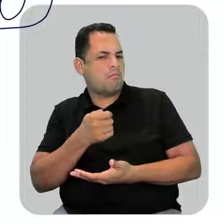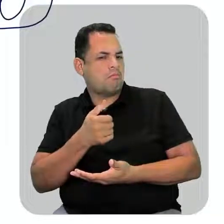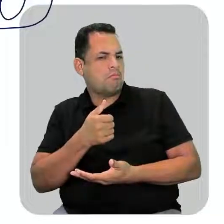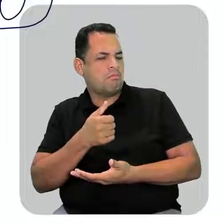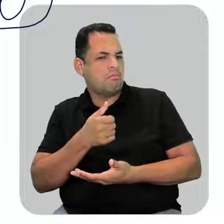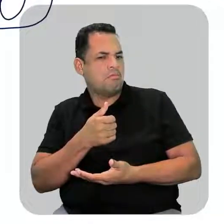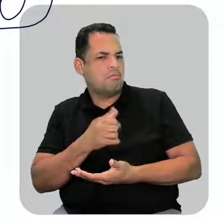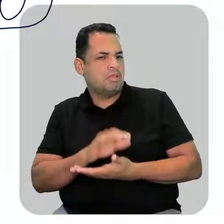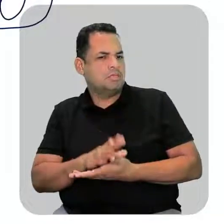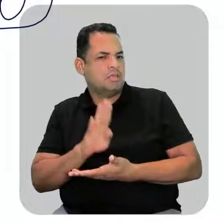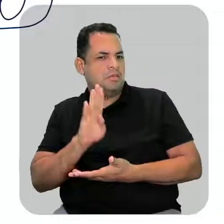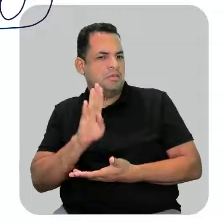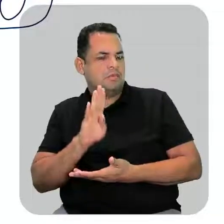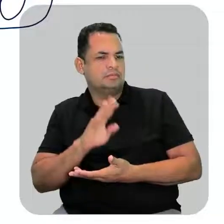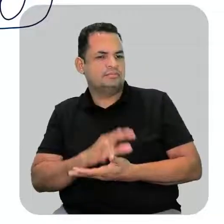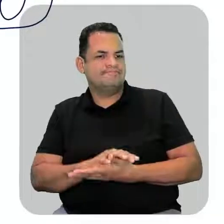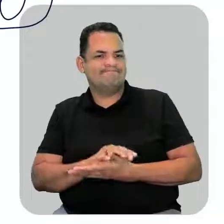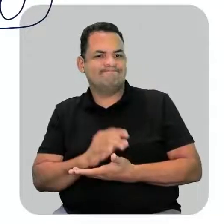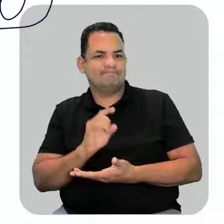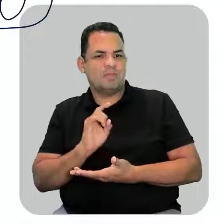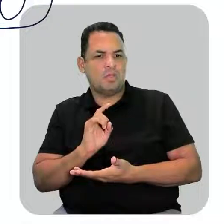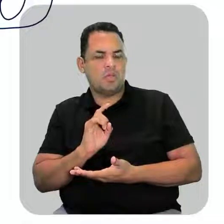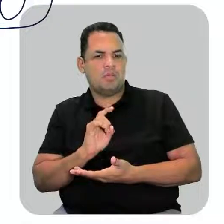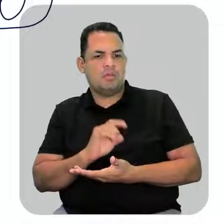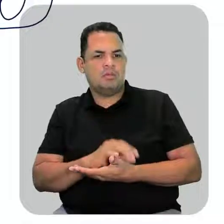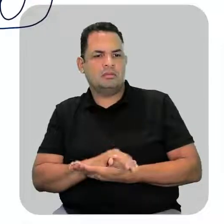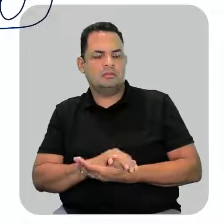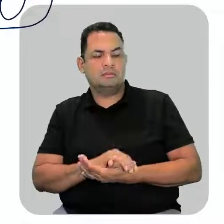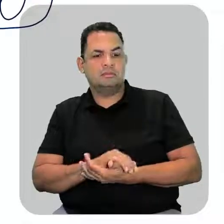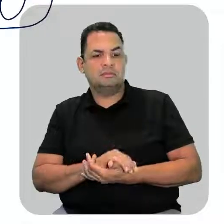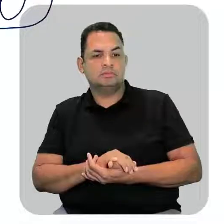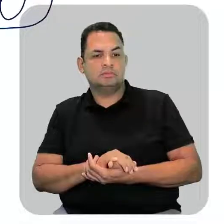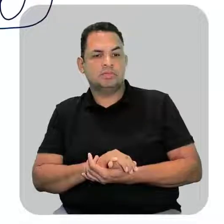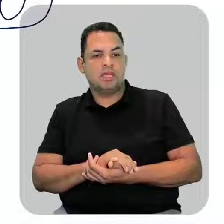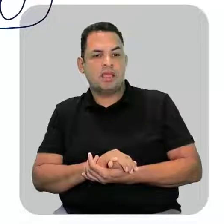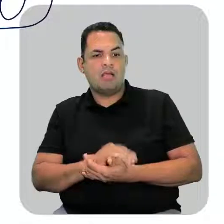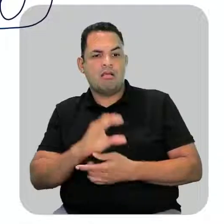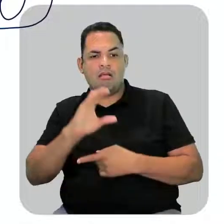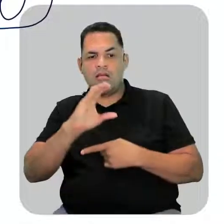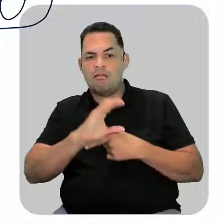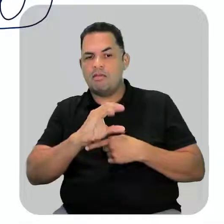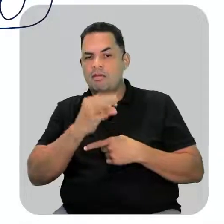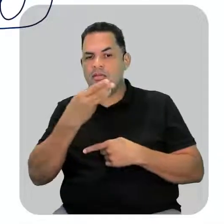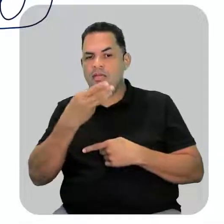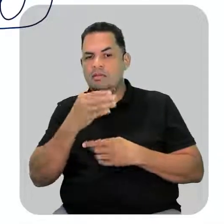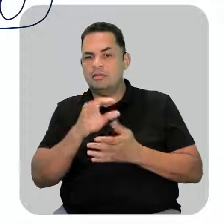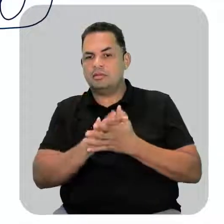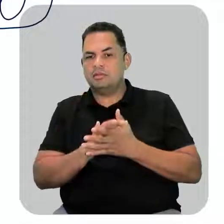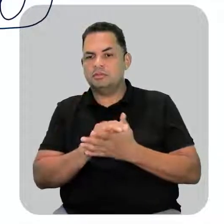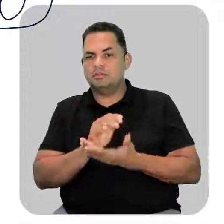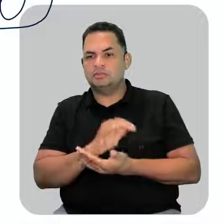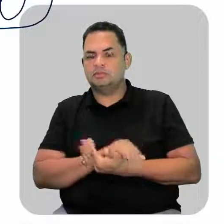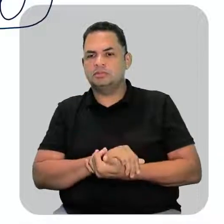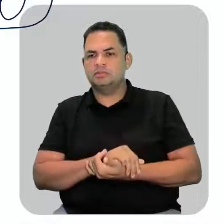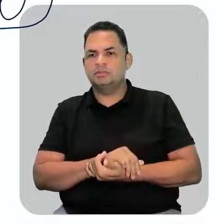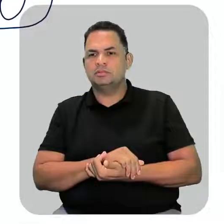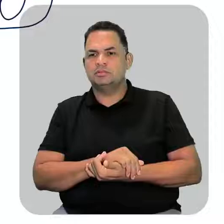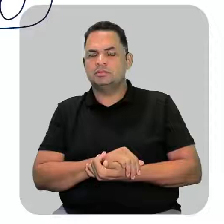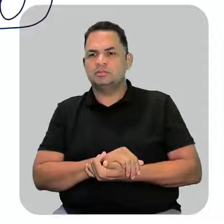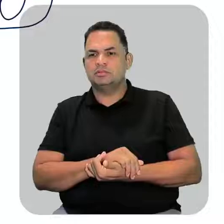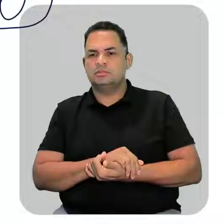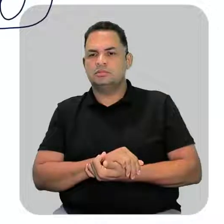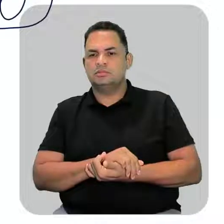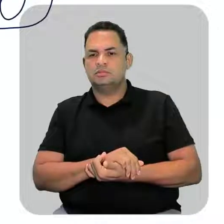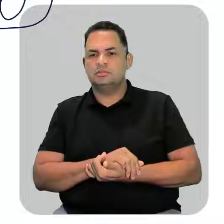letra B, só que a ligação tripla, dupla, perdão, está no carbono 3. Então vou fazer a mesma estrutura, só vou mudar a ligação de